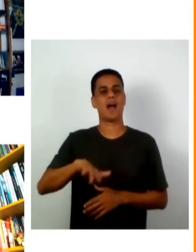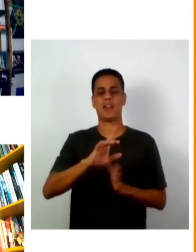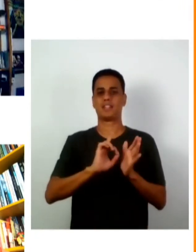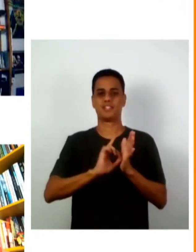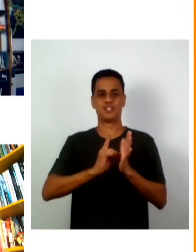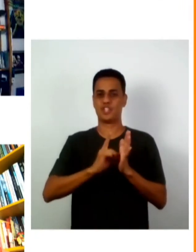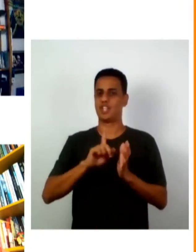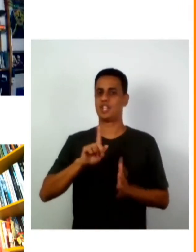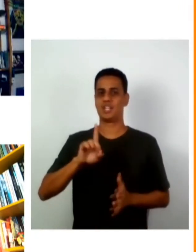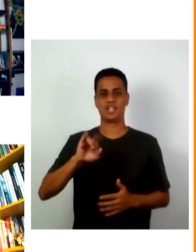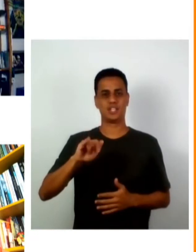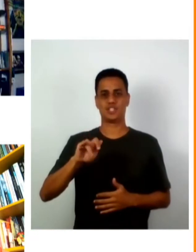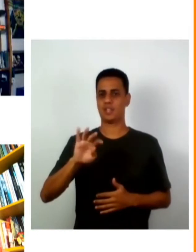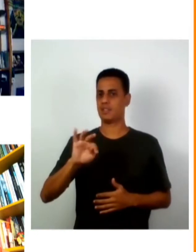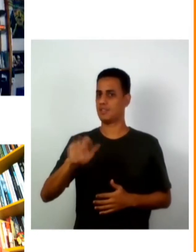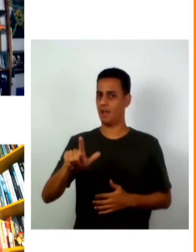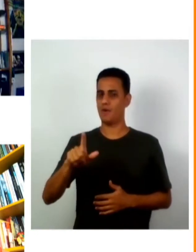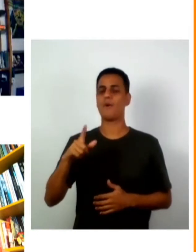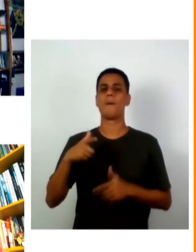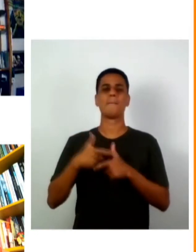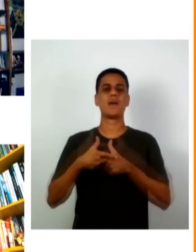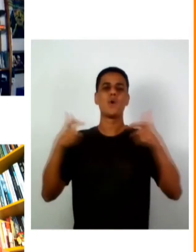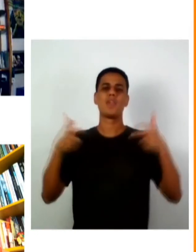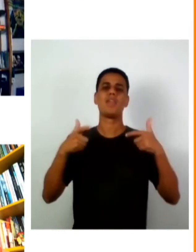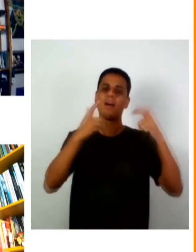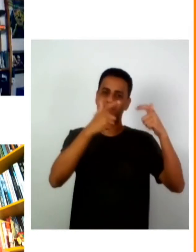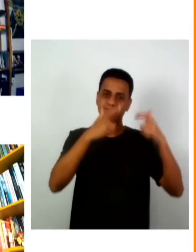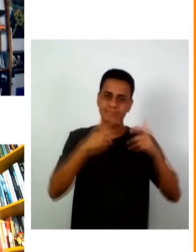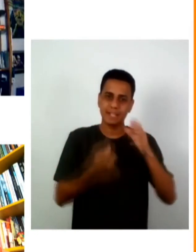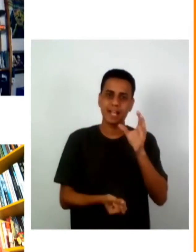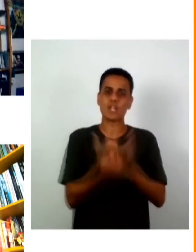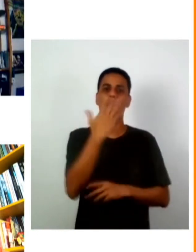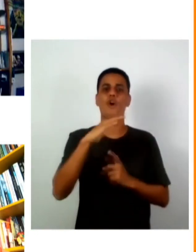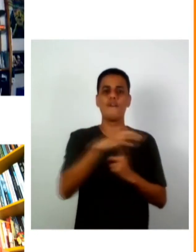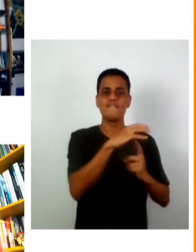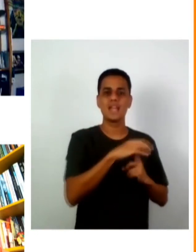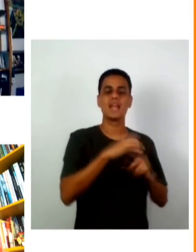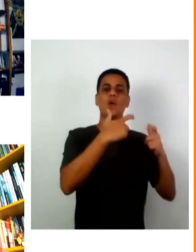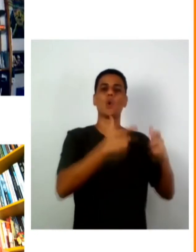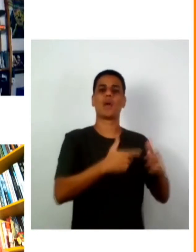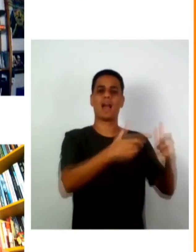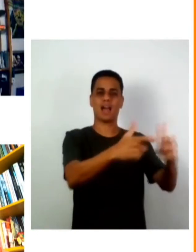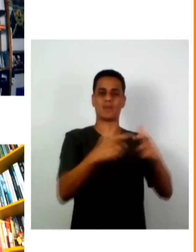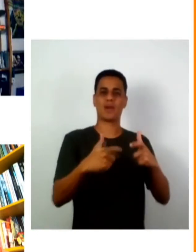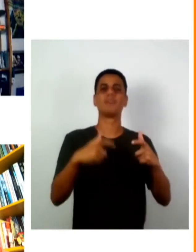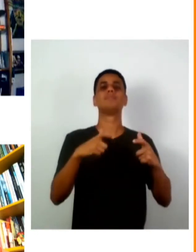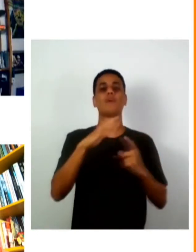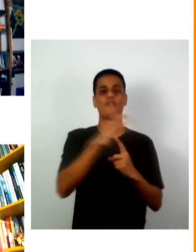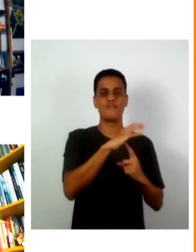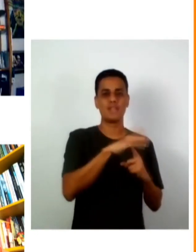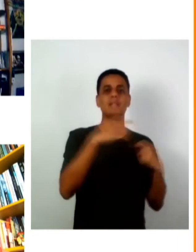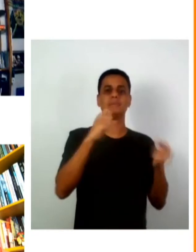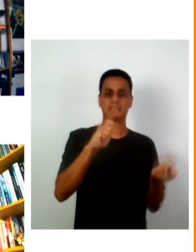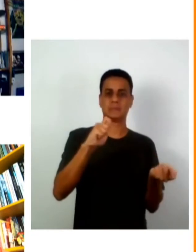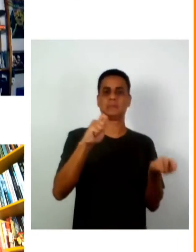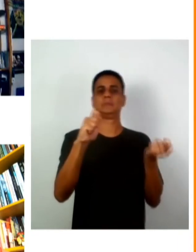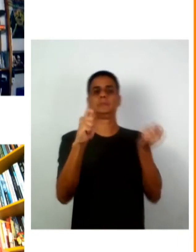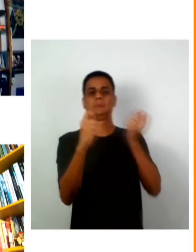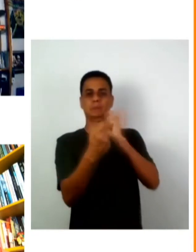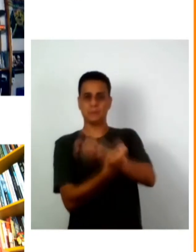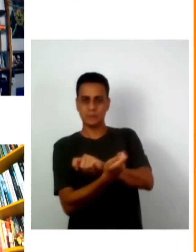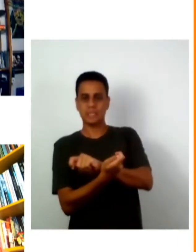analógica e a feira também precisa passar por esse processo de digitalização para poder apoiar esse público